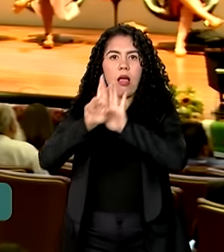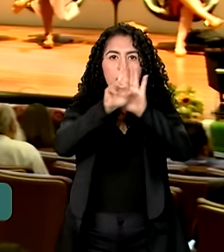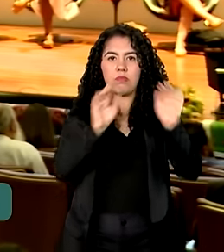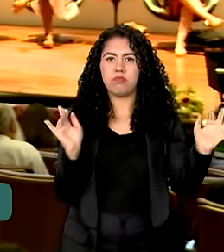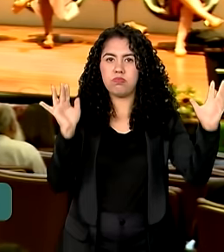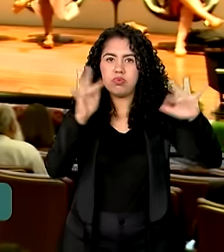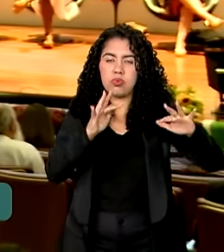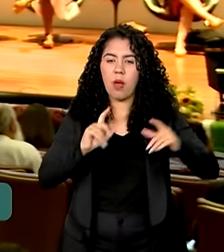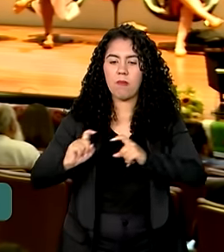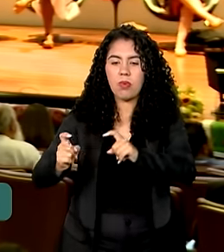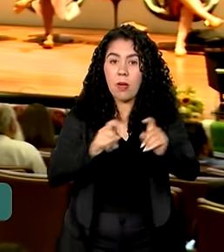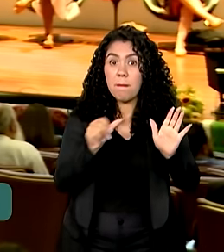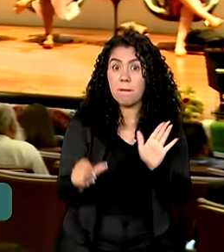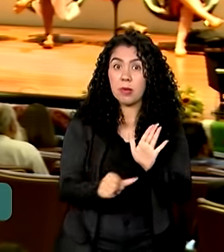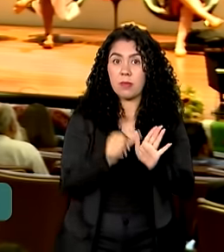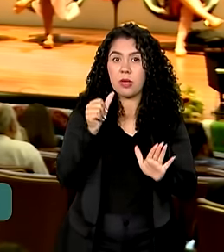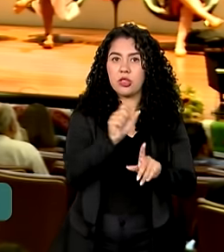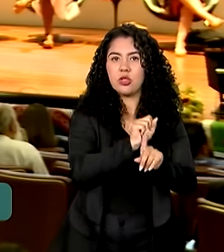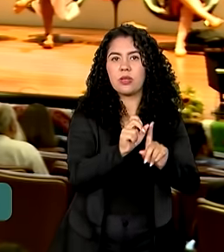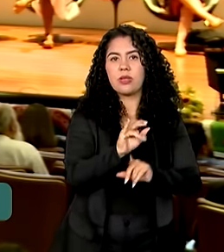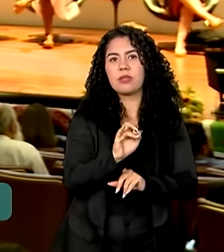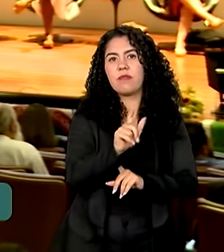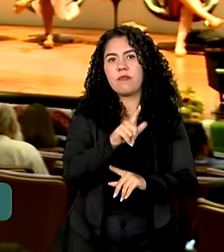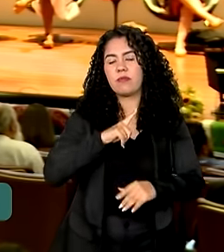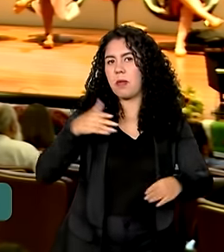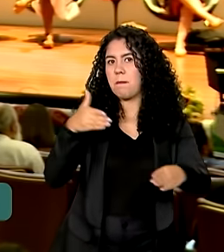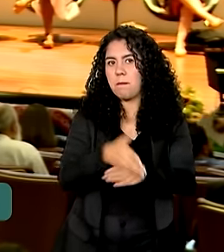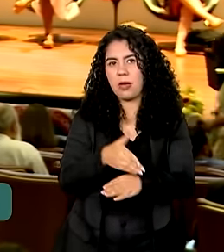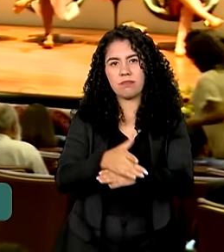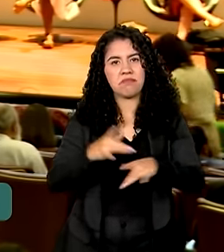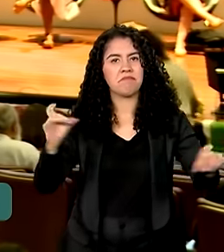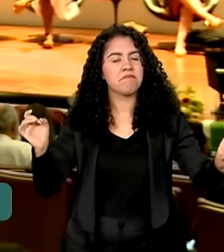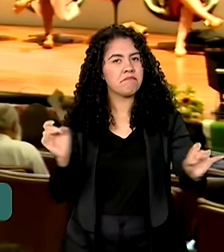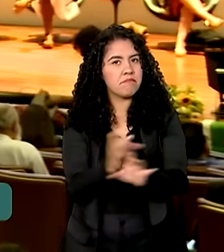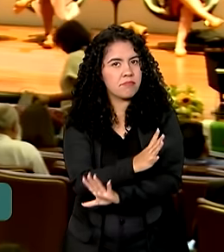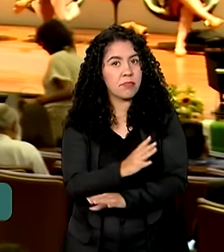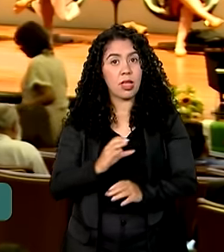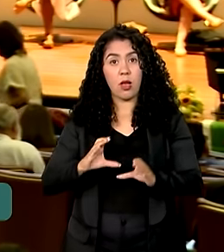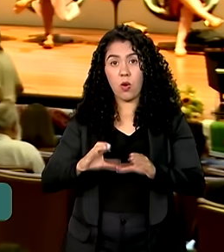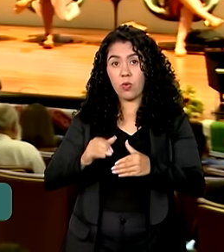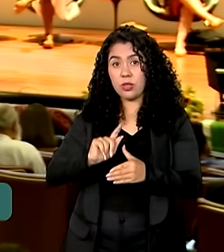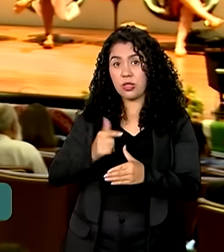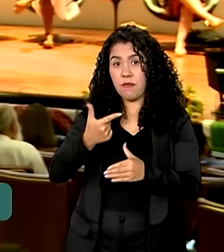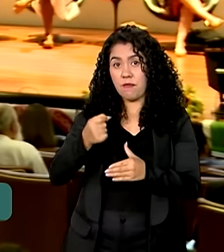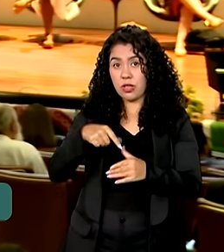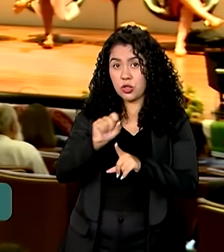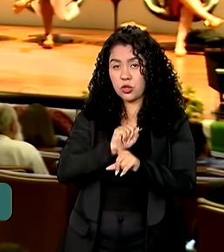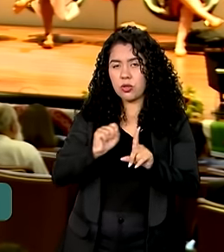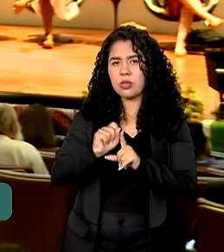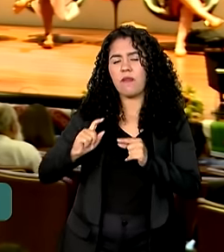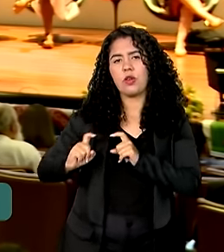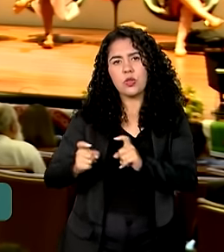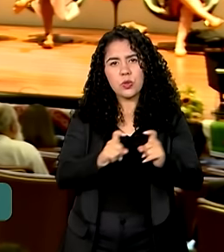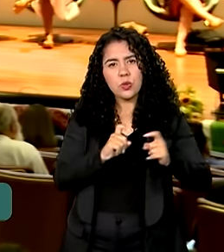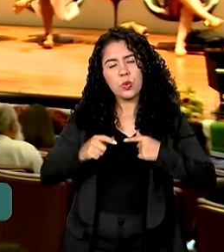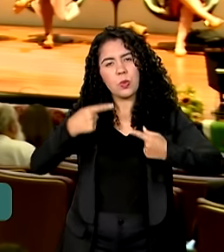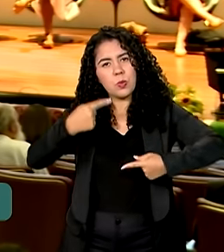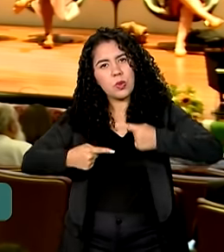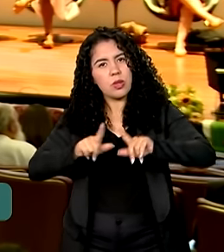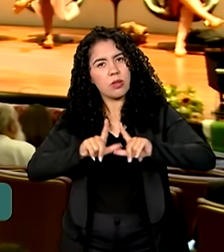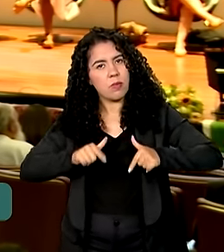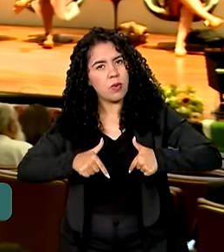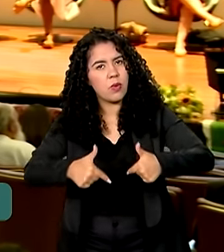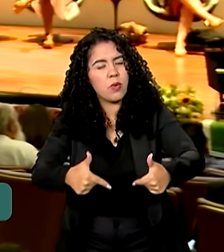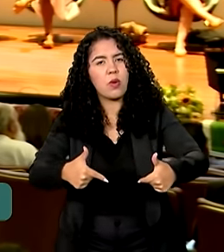sociedade civil terá participação plena. O G20 social vai debater políticas e ações de enfrentamento à